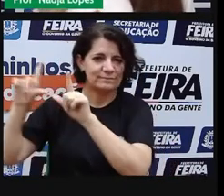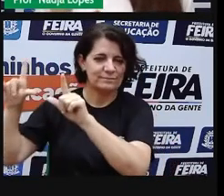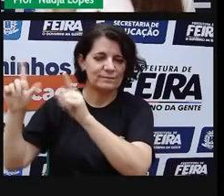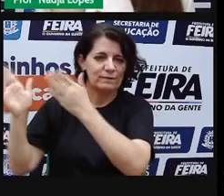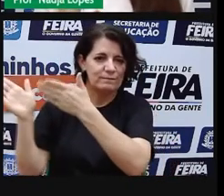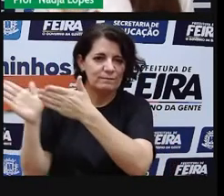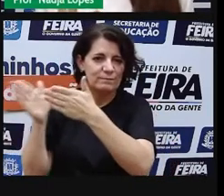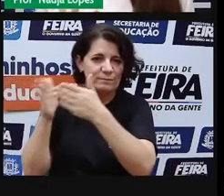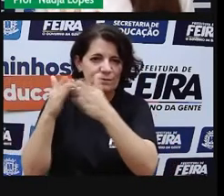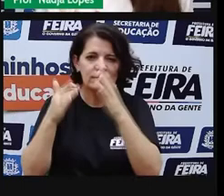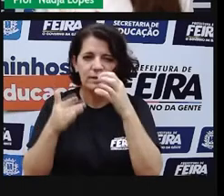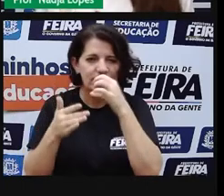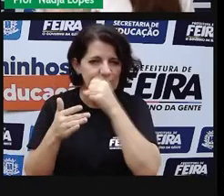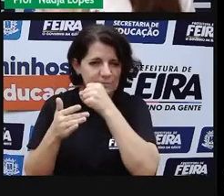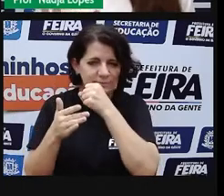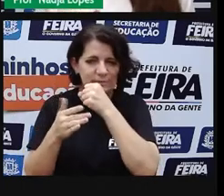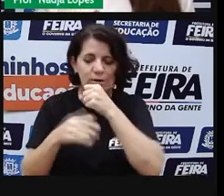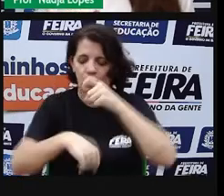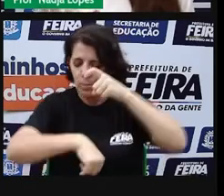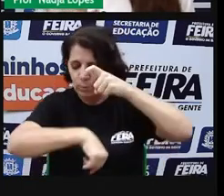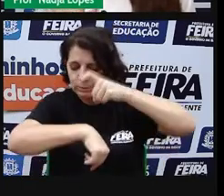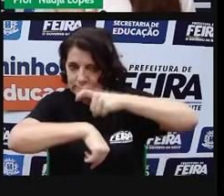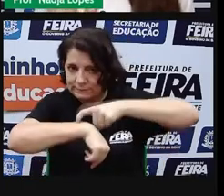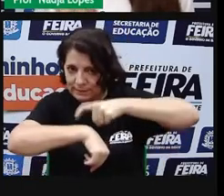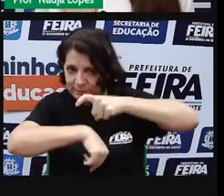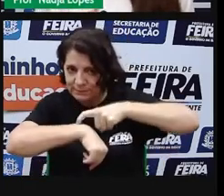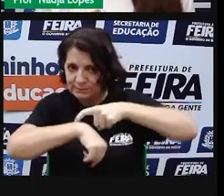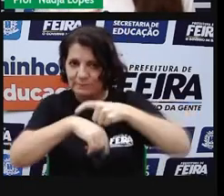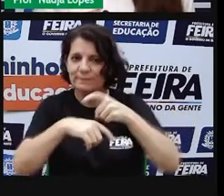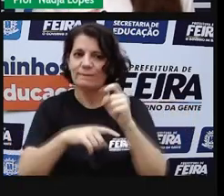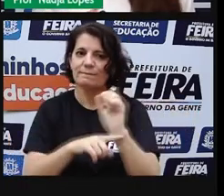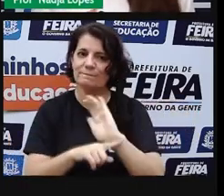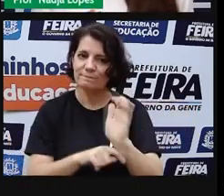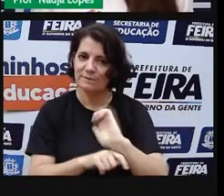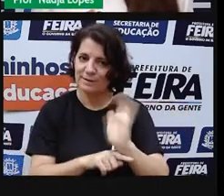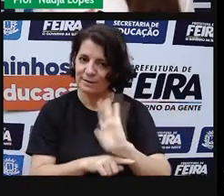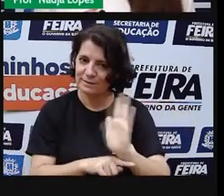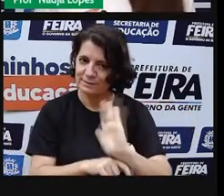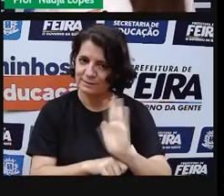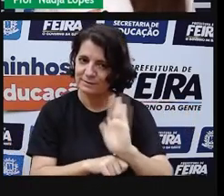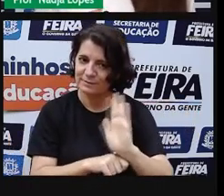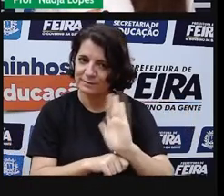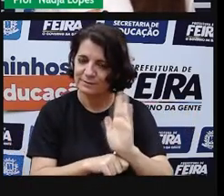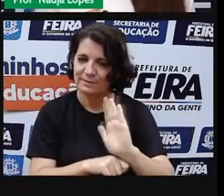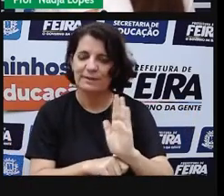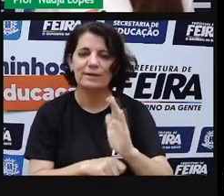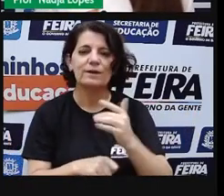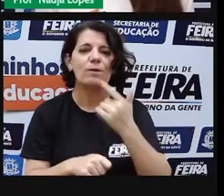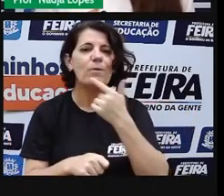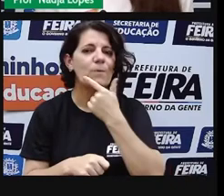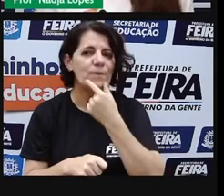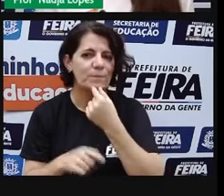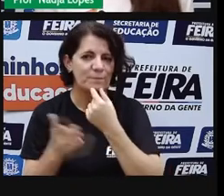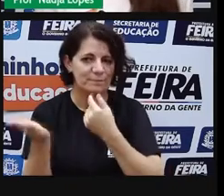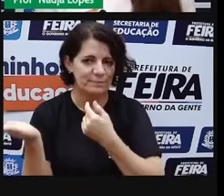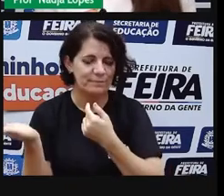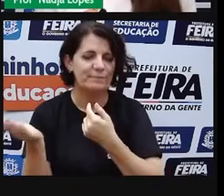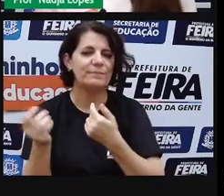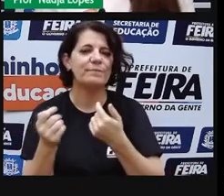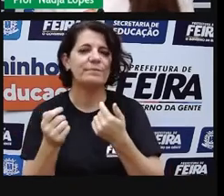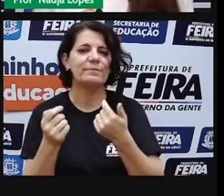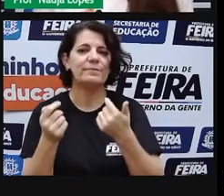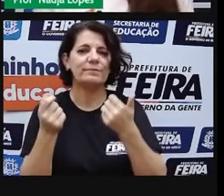que se chama O Tempo. Esse vídeo, essa mensagem é do autor Mário Quintana.